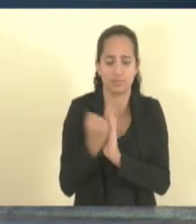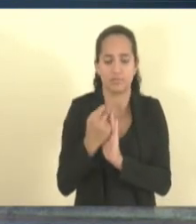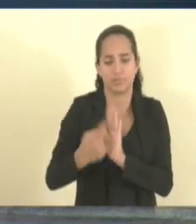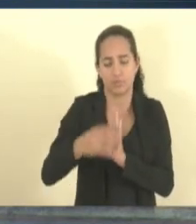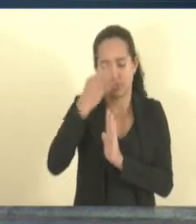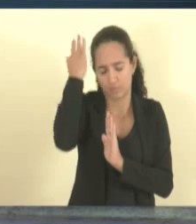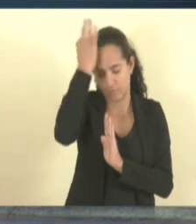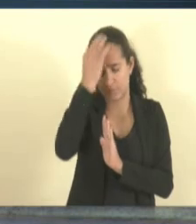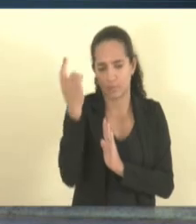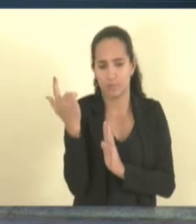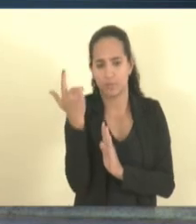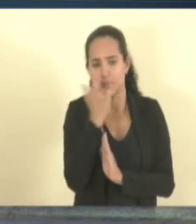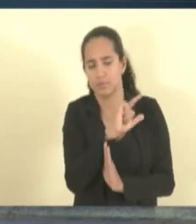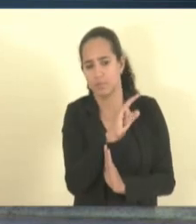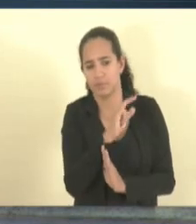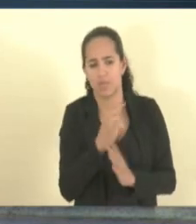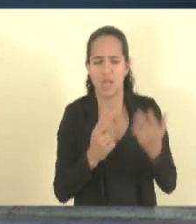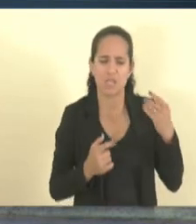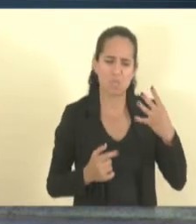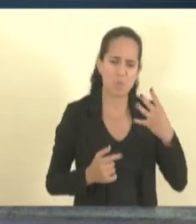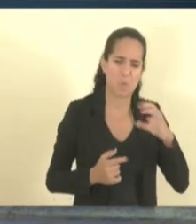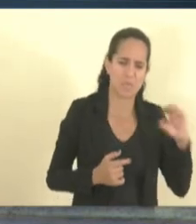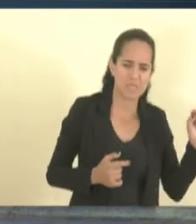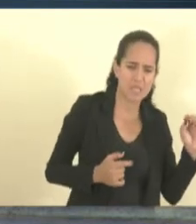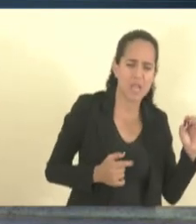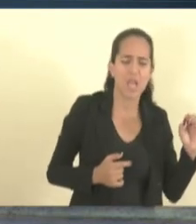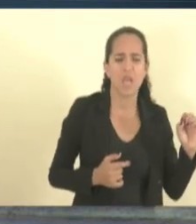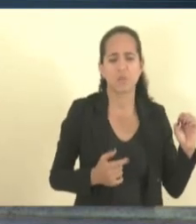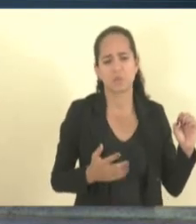Nós víamos de 400, 450,